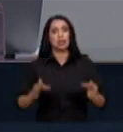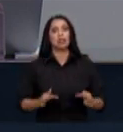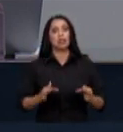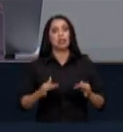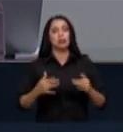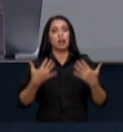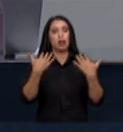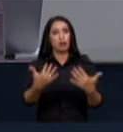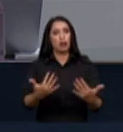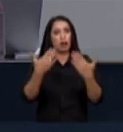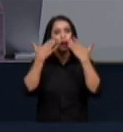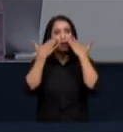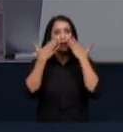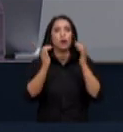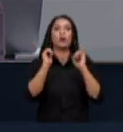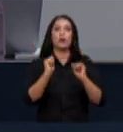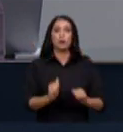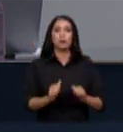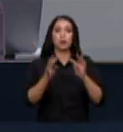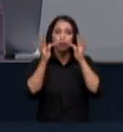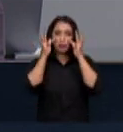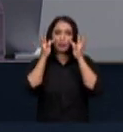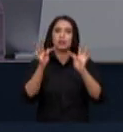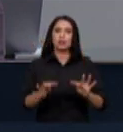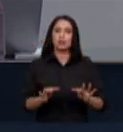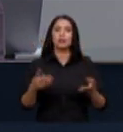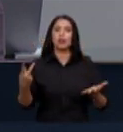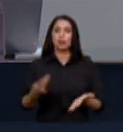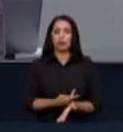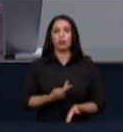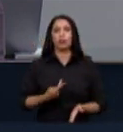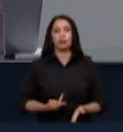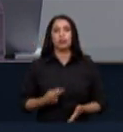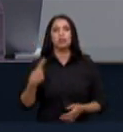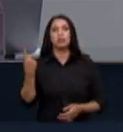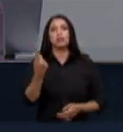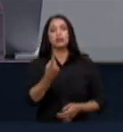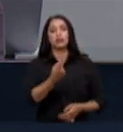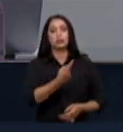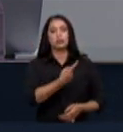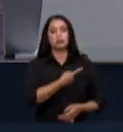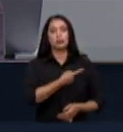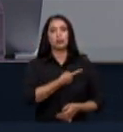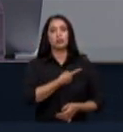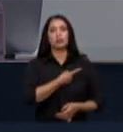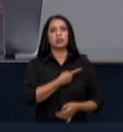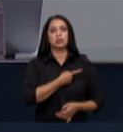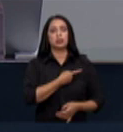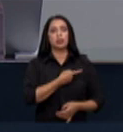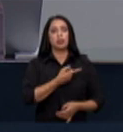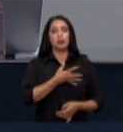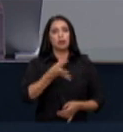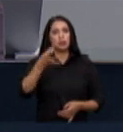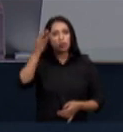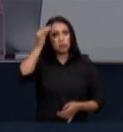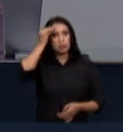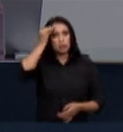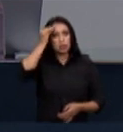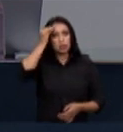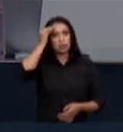audiência pública pôde testemunhar nós procuramos conhecer os